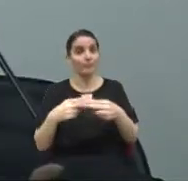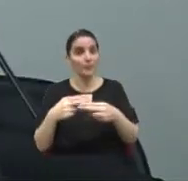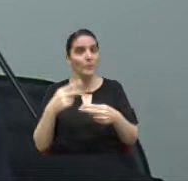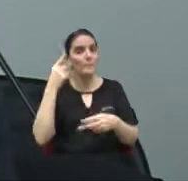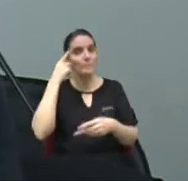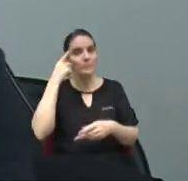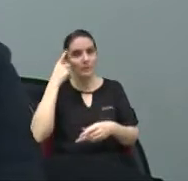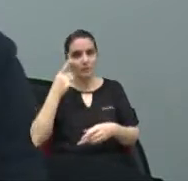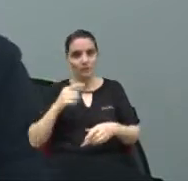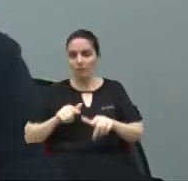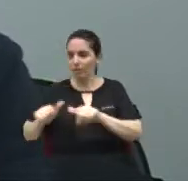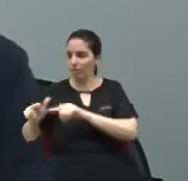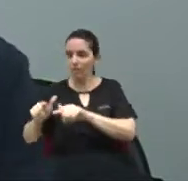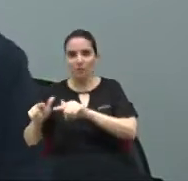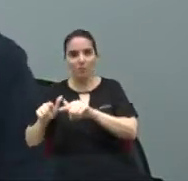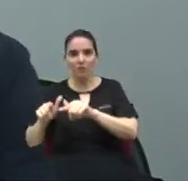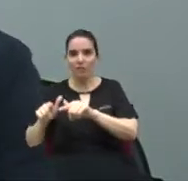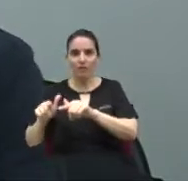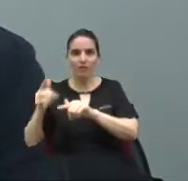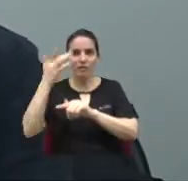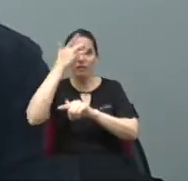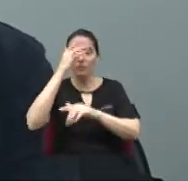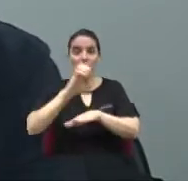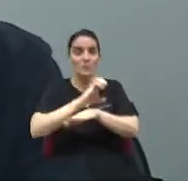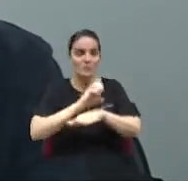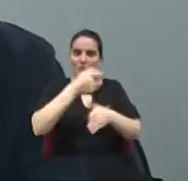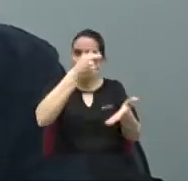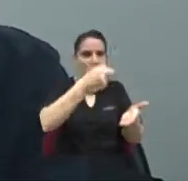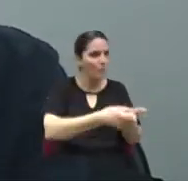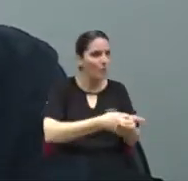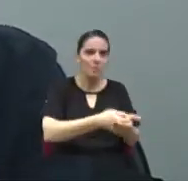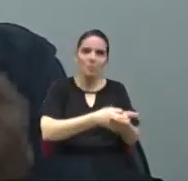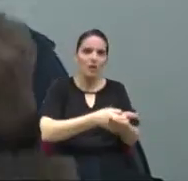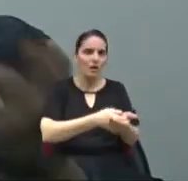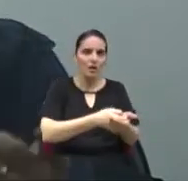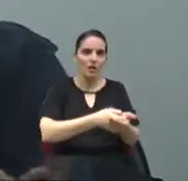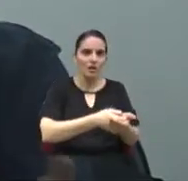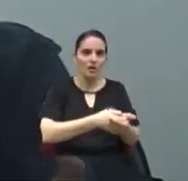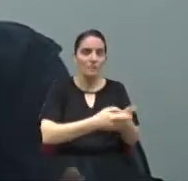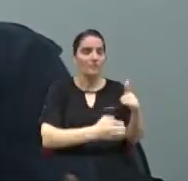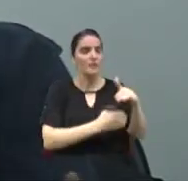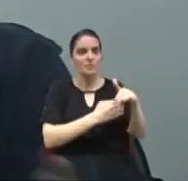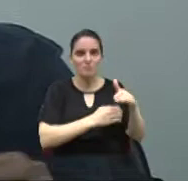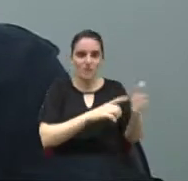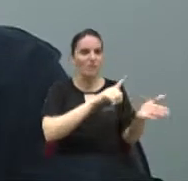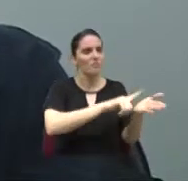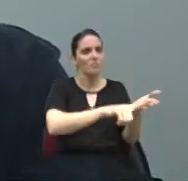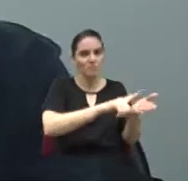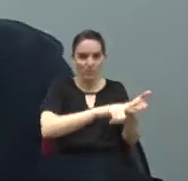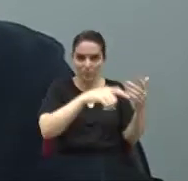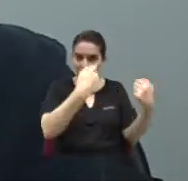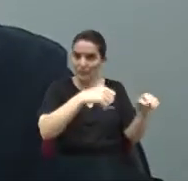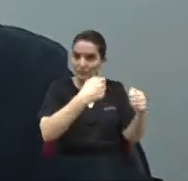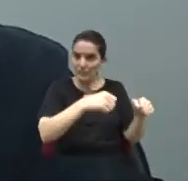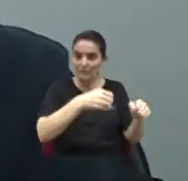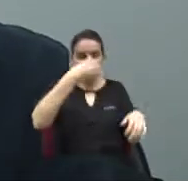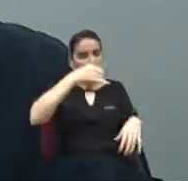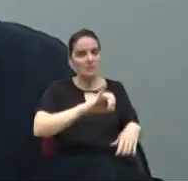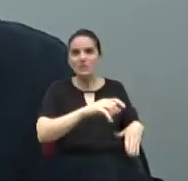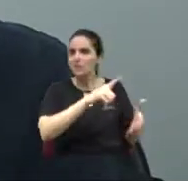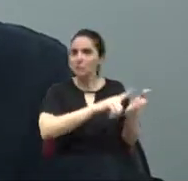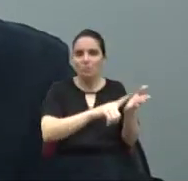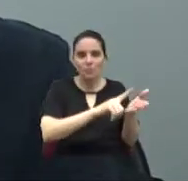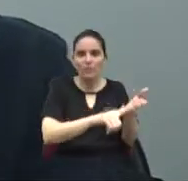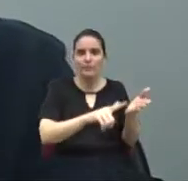serviço de graça, não recebe nada por isso, e ele é notificado e corre o risco de ser multado, se caso não cumprir,